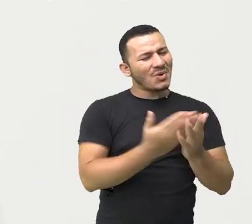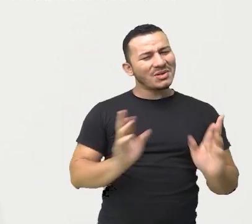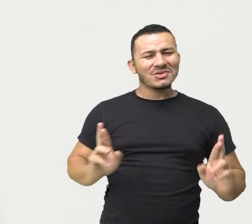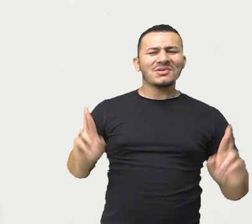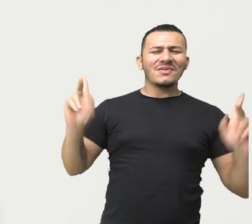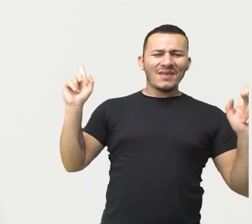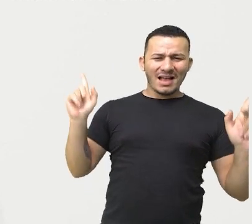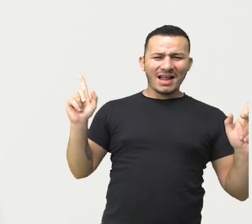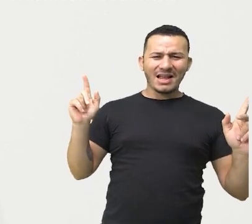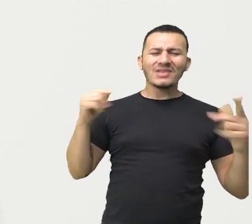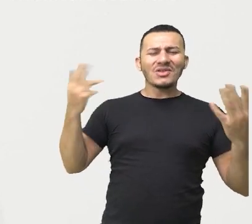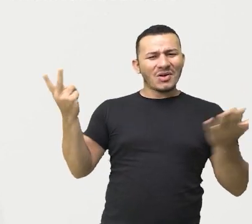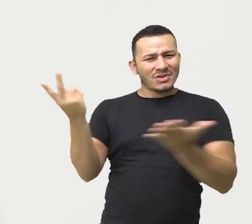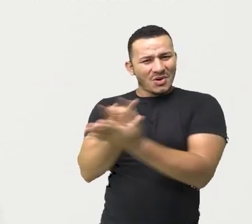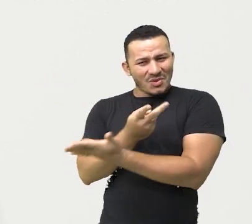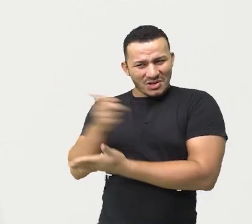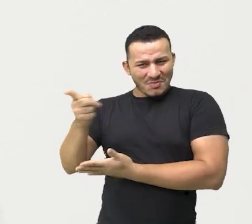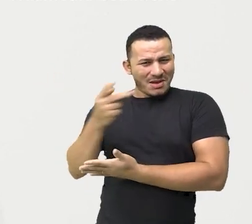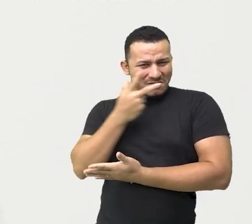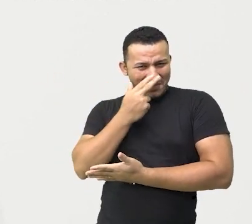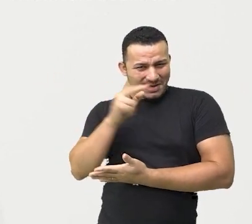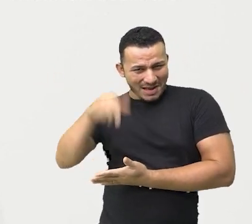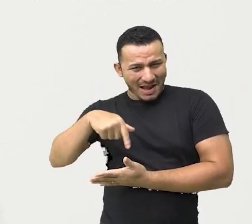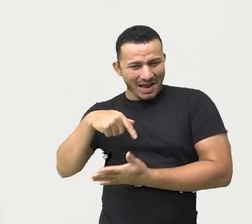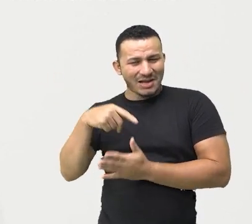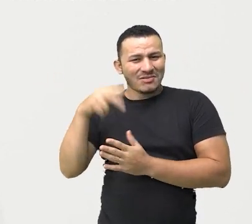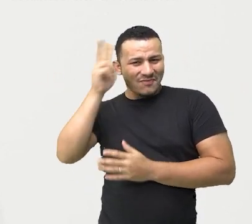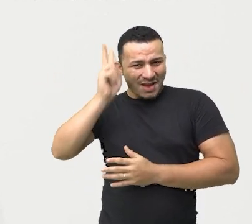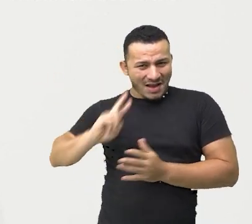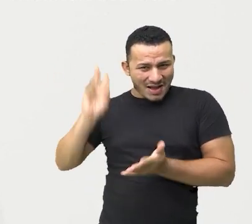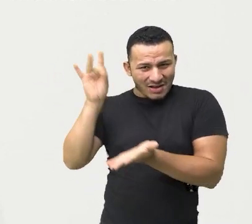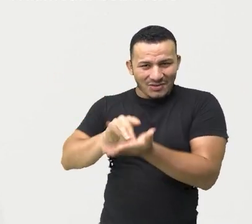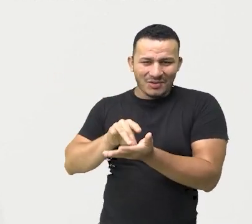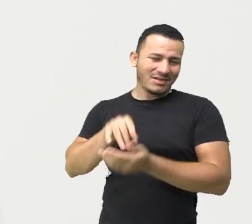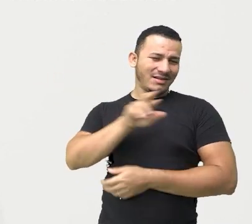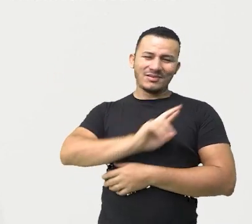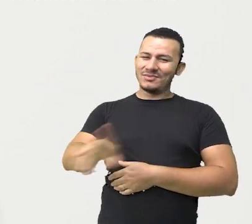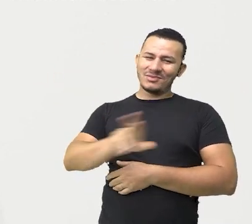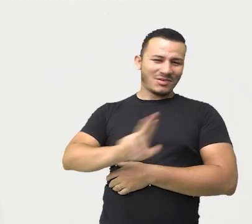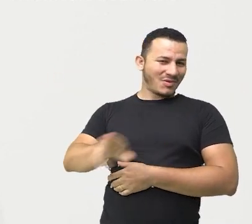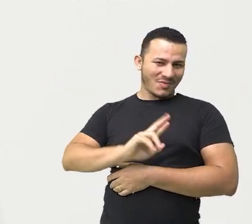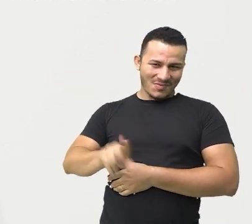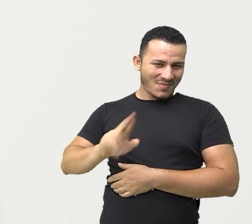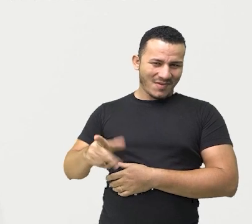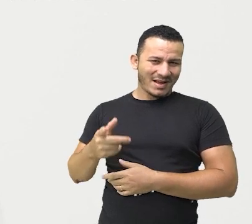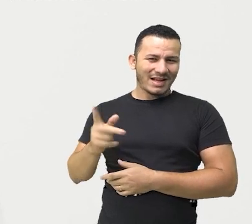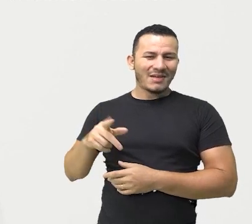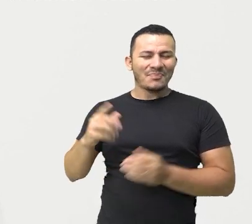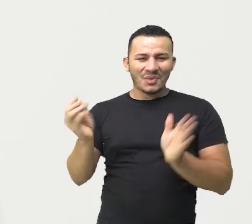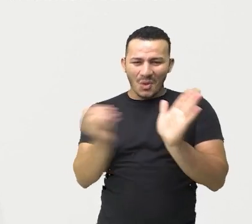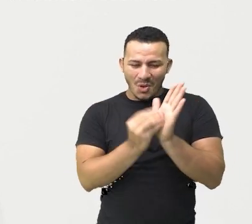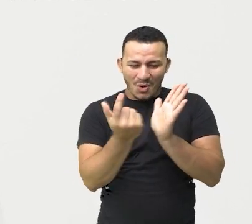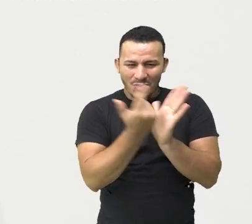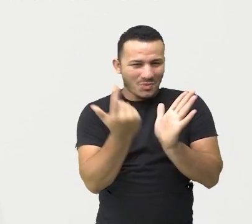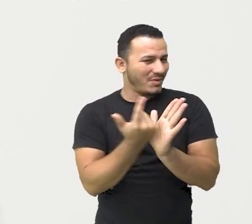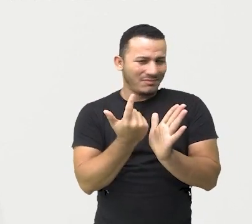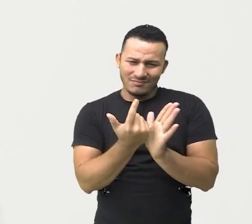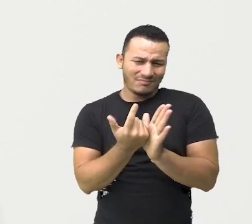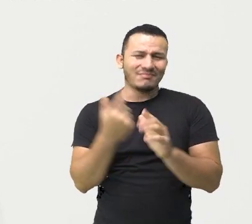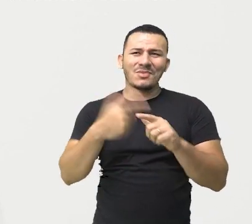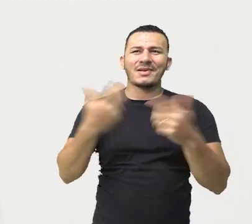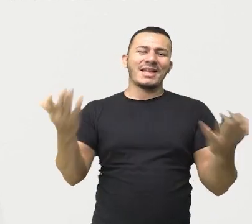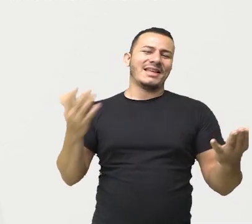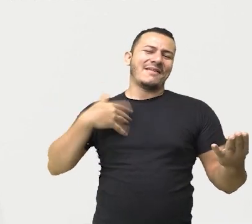percebam que esse fato aí não entra na história oficial, da historiografia oficial que vai para os livros. Porque,